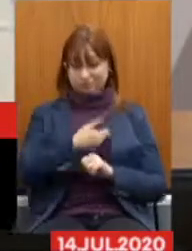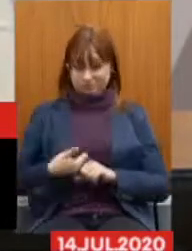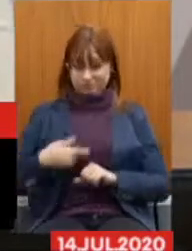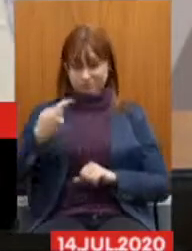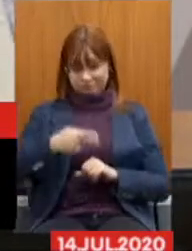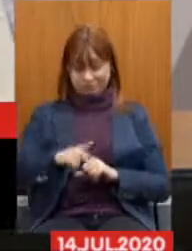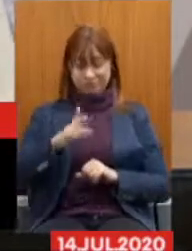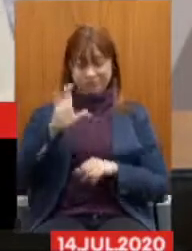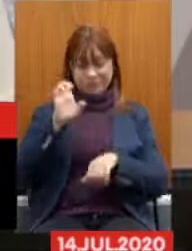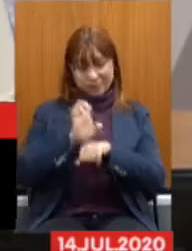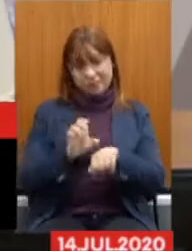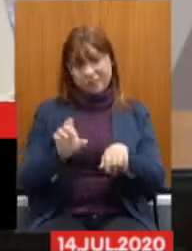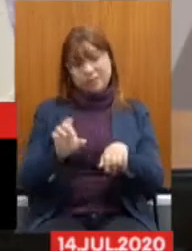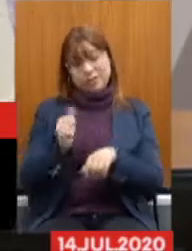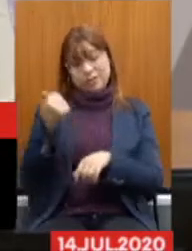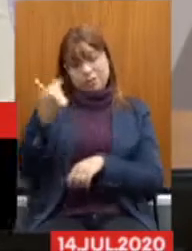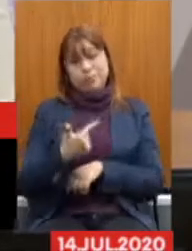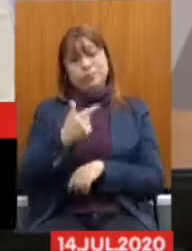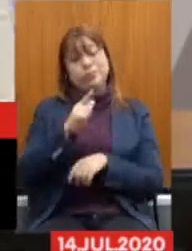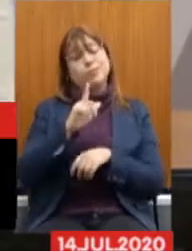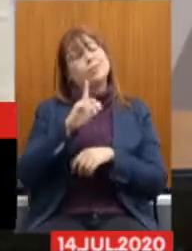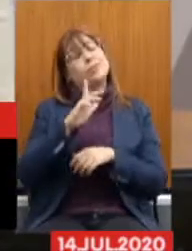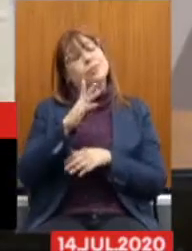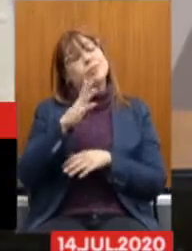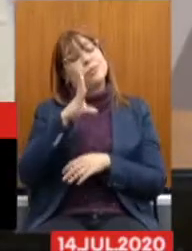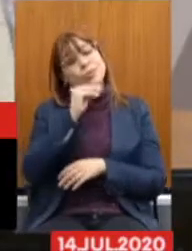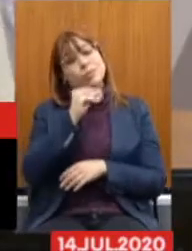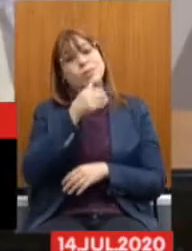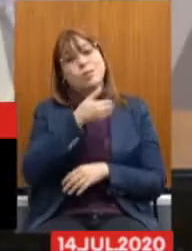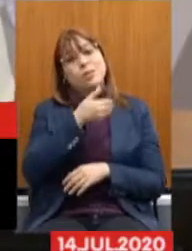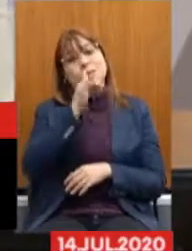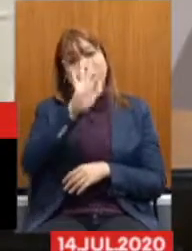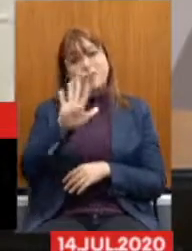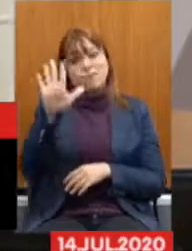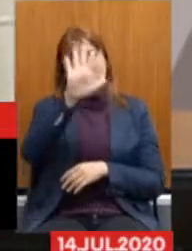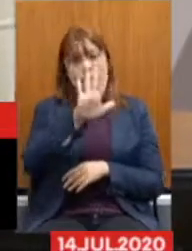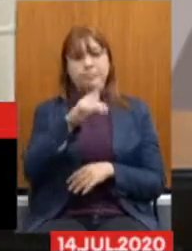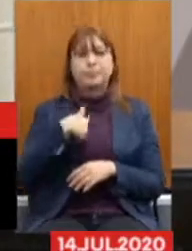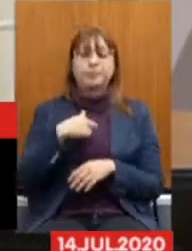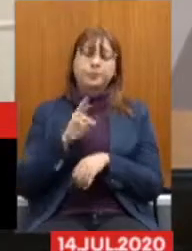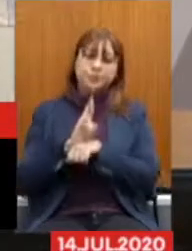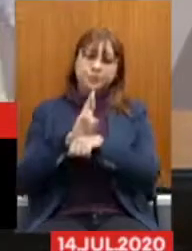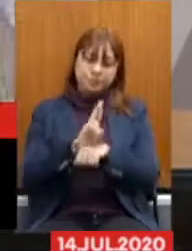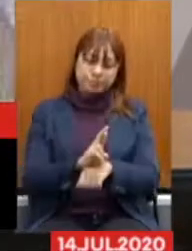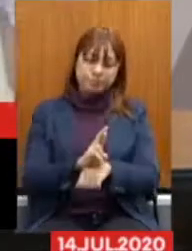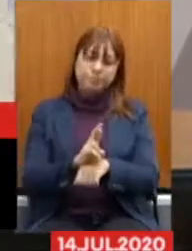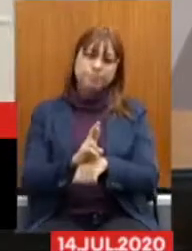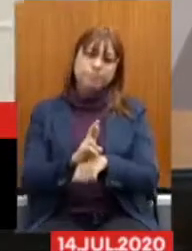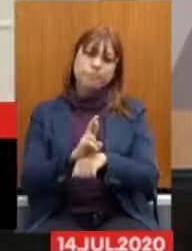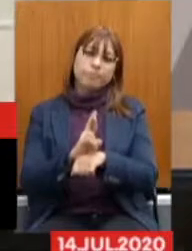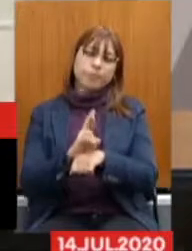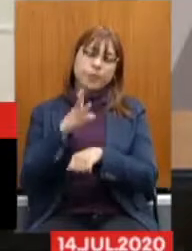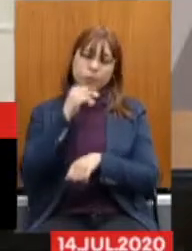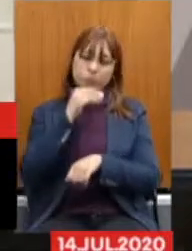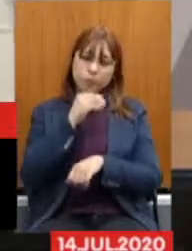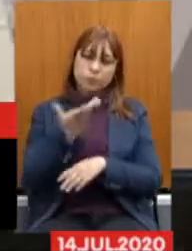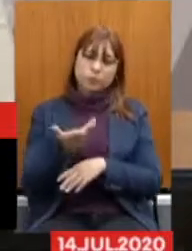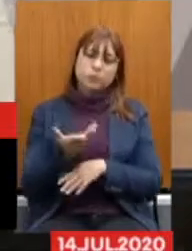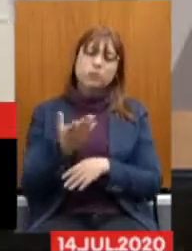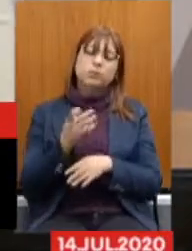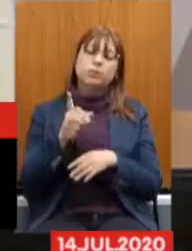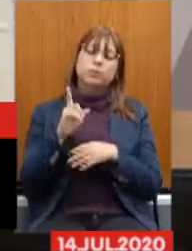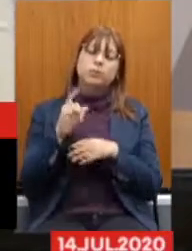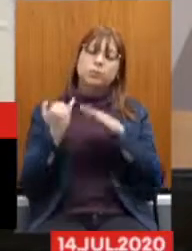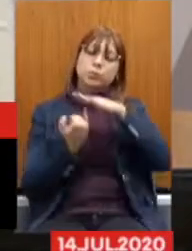Federal Eu represento Os fiscais Agropecuários E fiscais Assistentes Agropecuários Do Instituto Mineiro De